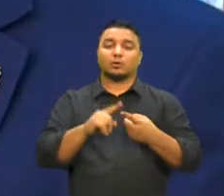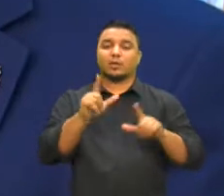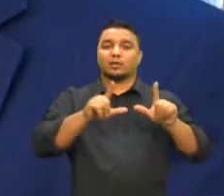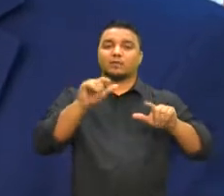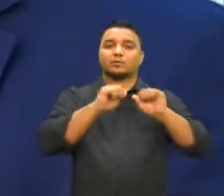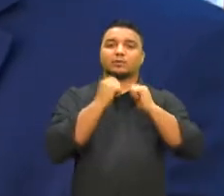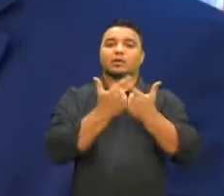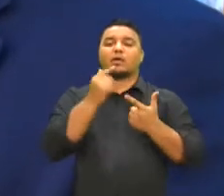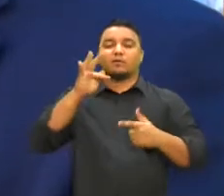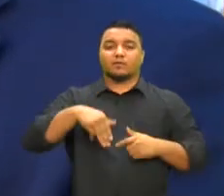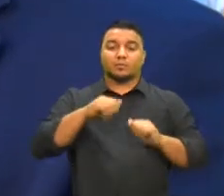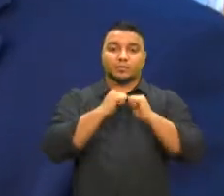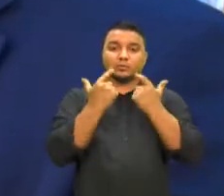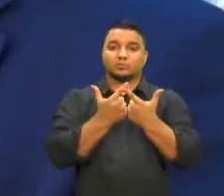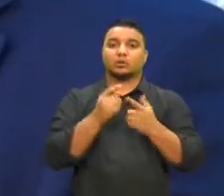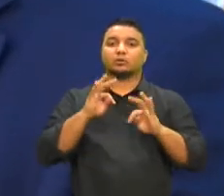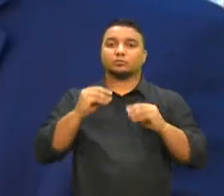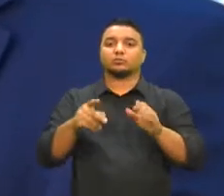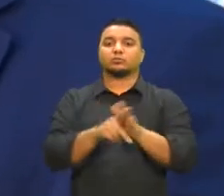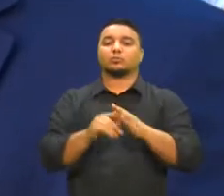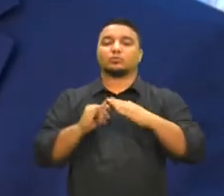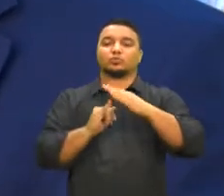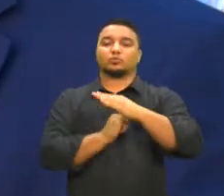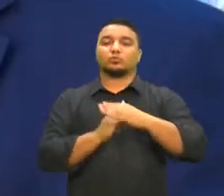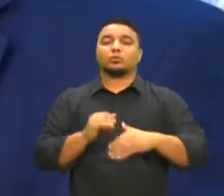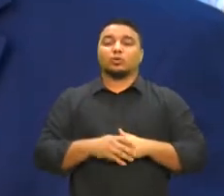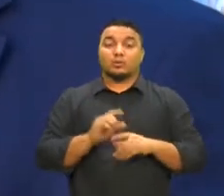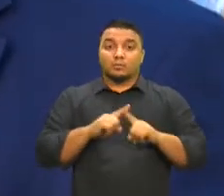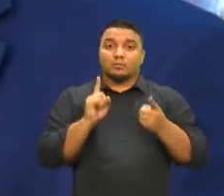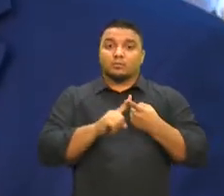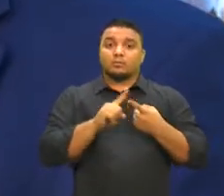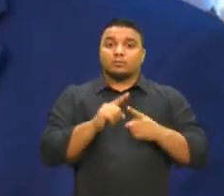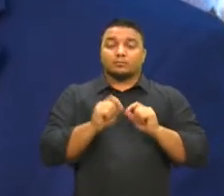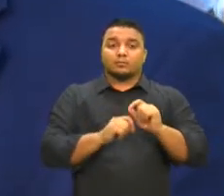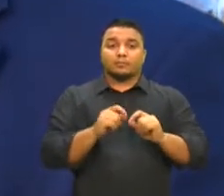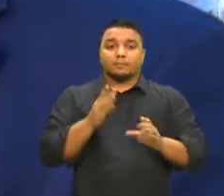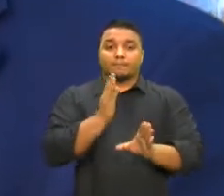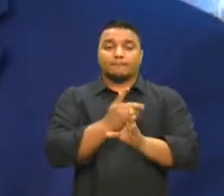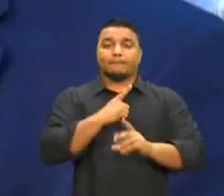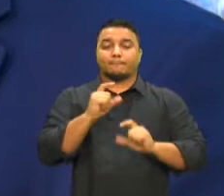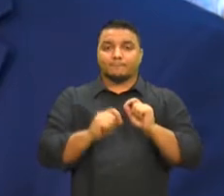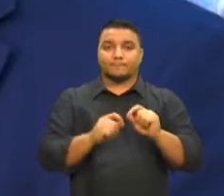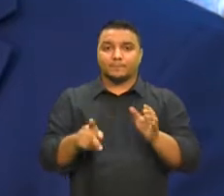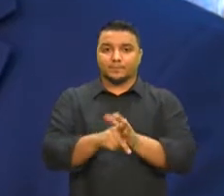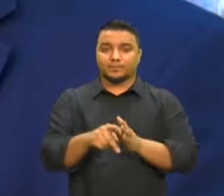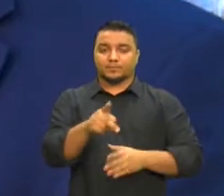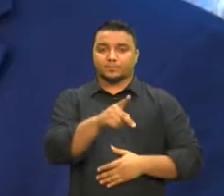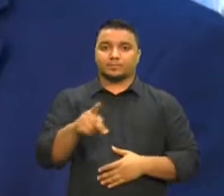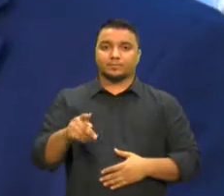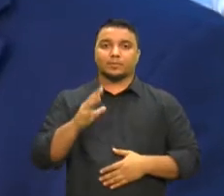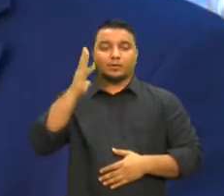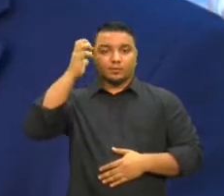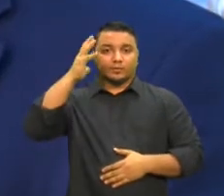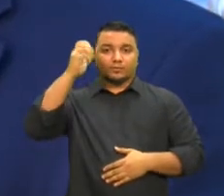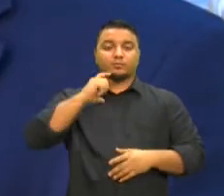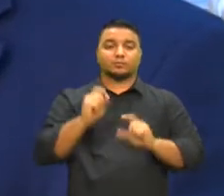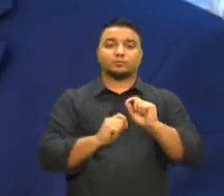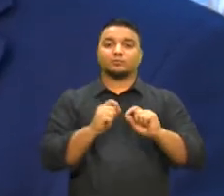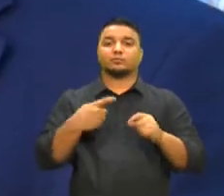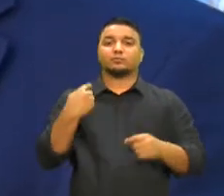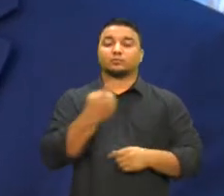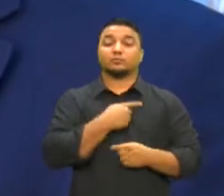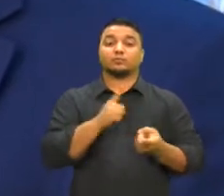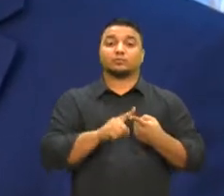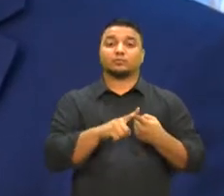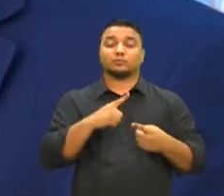Assembleia, convide os institucionais. Mas também, por determinação do nosso presidente Evandro Leitão, trouxemos também